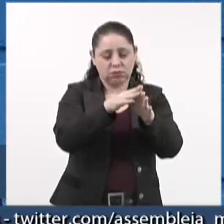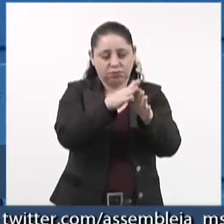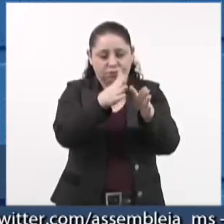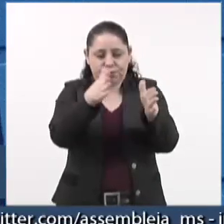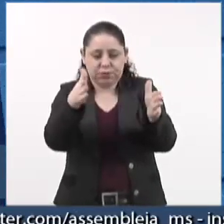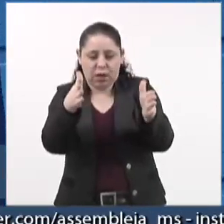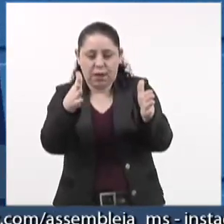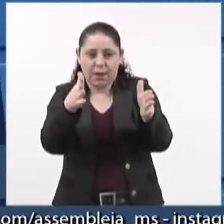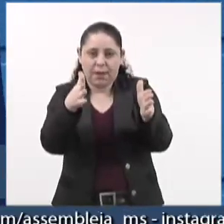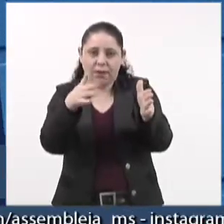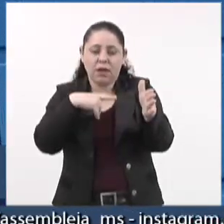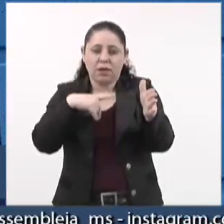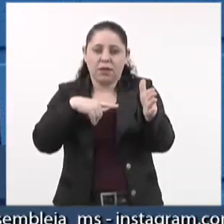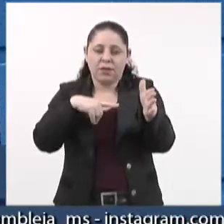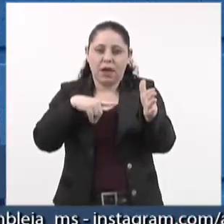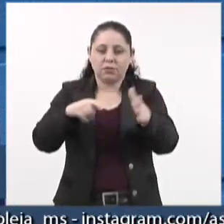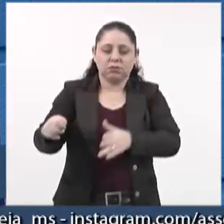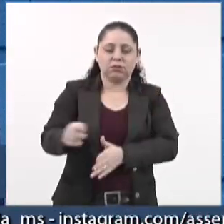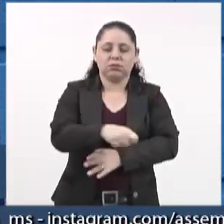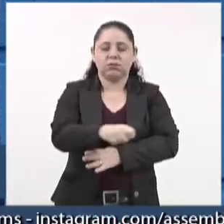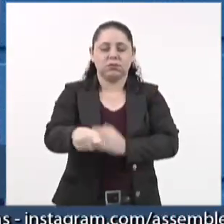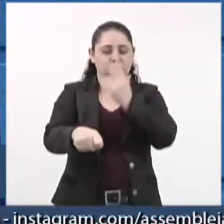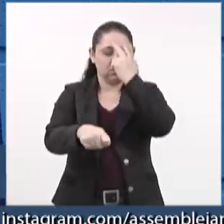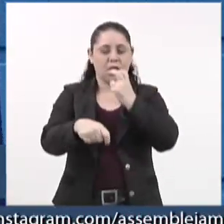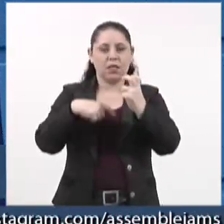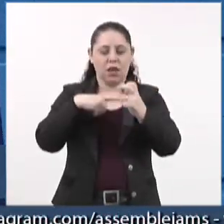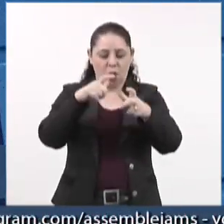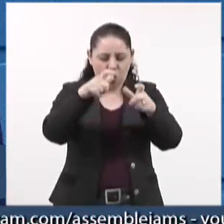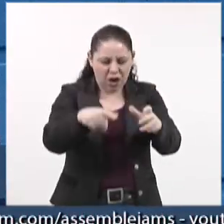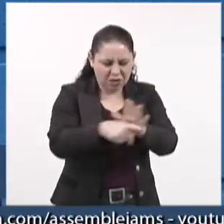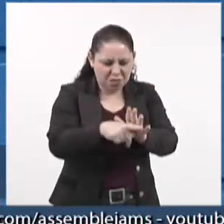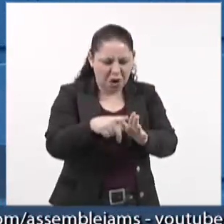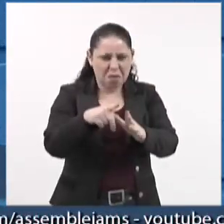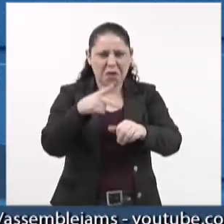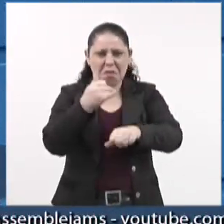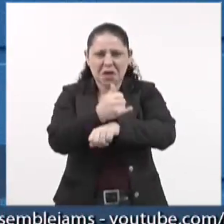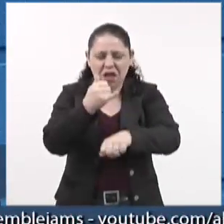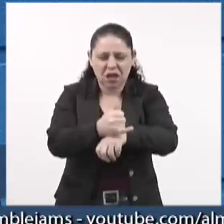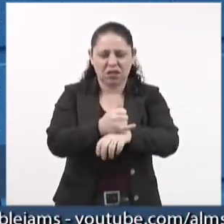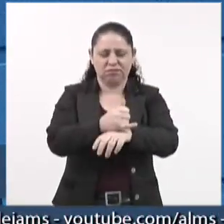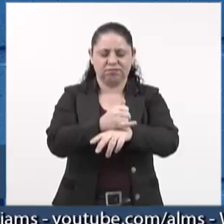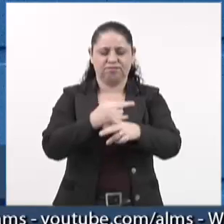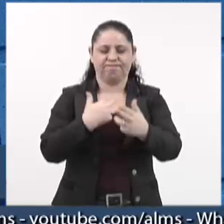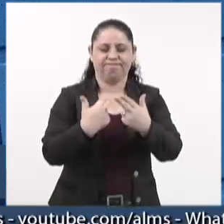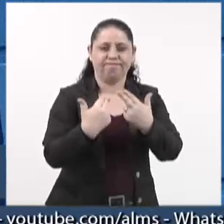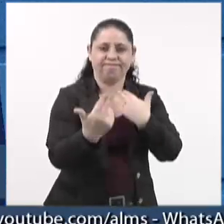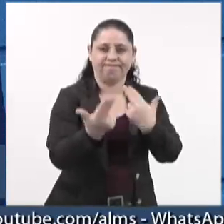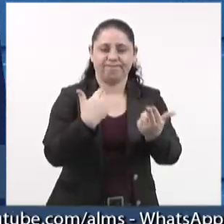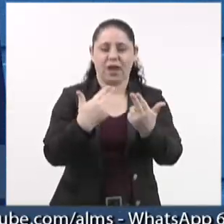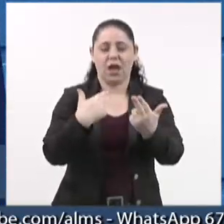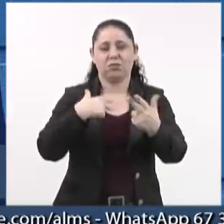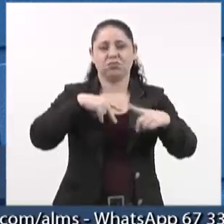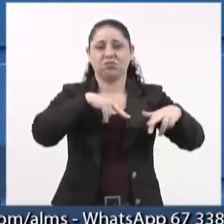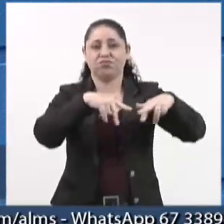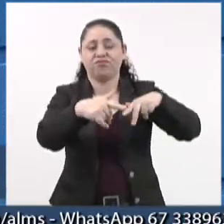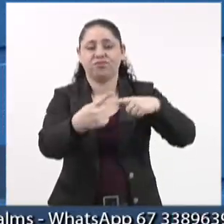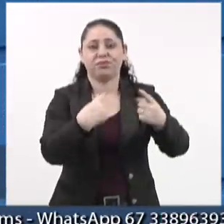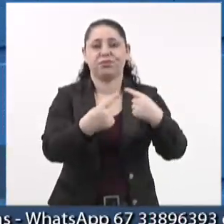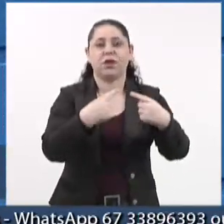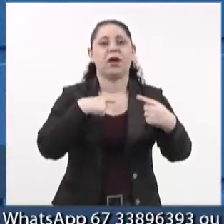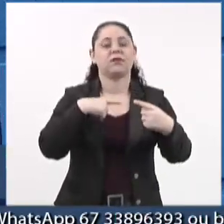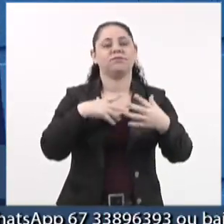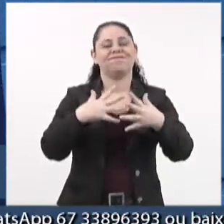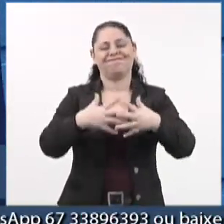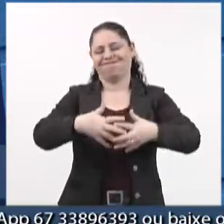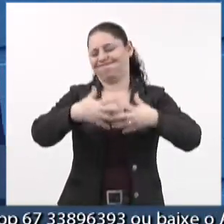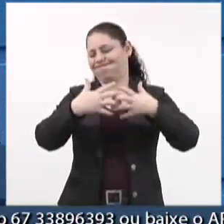proteção e até piso táteis, é possível encontrar pedaço concreto pelo caminho que atrapalha o ir e vir dos pedestres. A realidade de todo